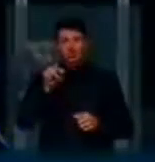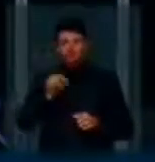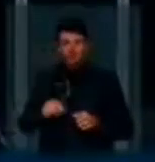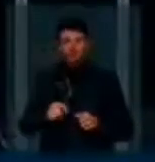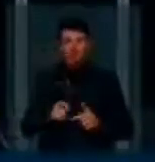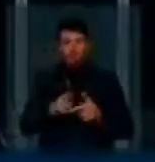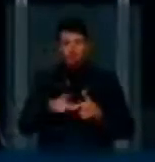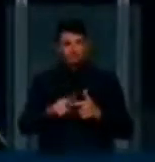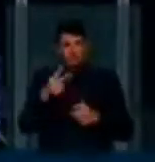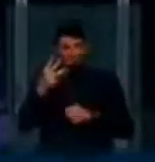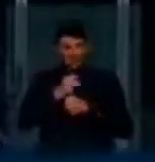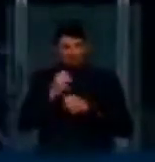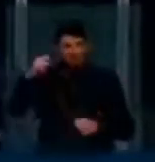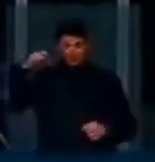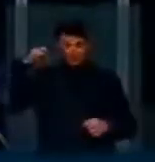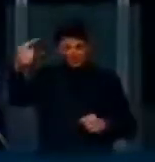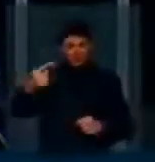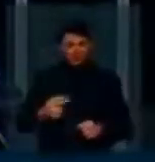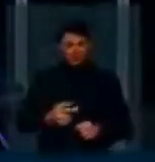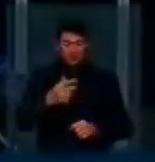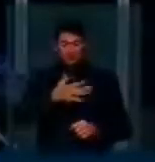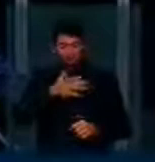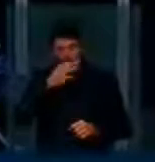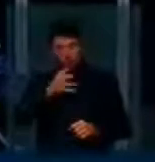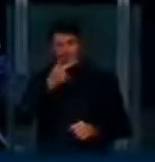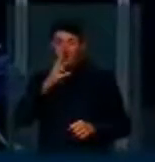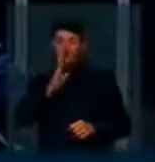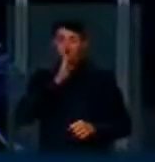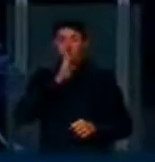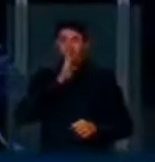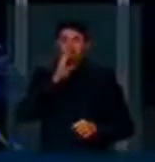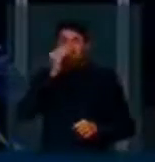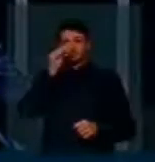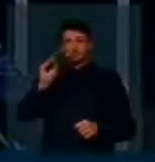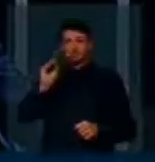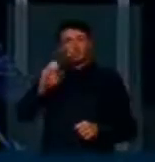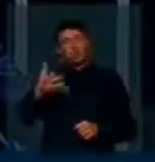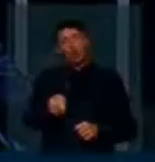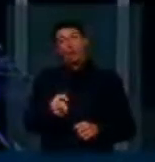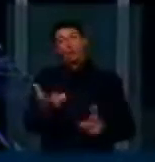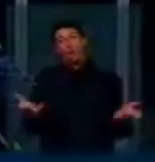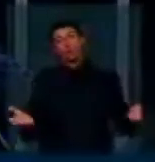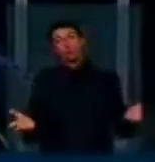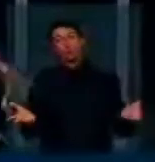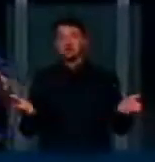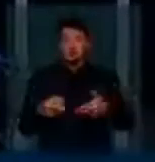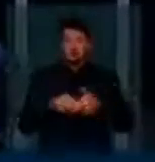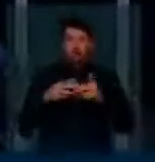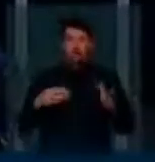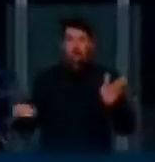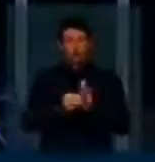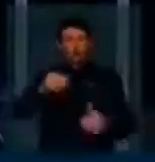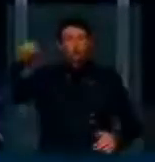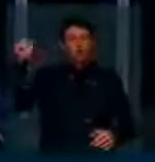caso daqui a três anos pareceria silêncio, omissão ou covardia. Por isso, eu inseri esse